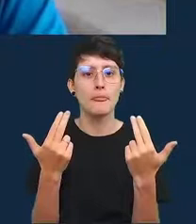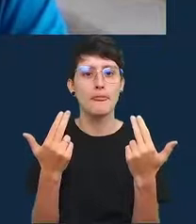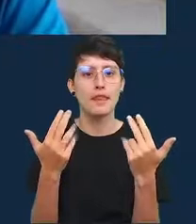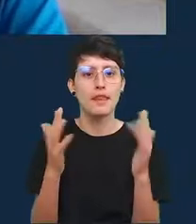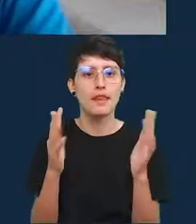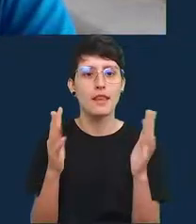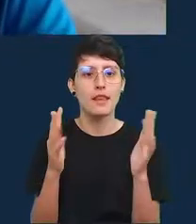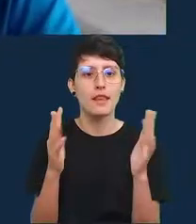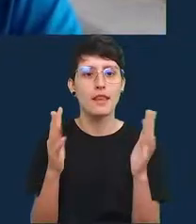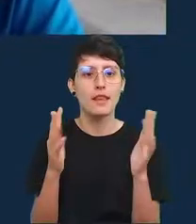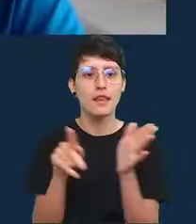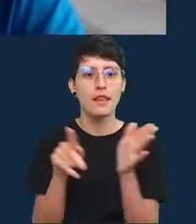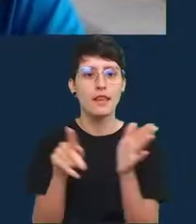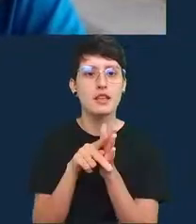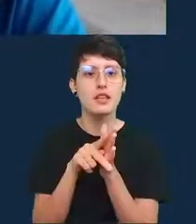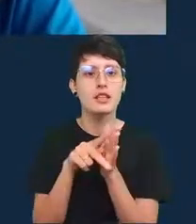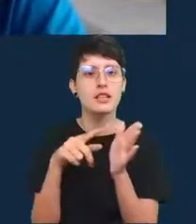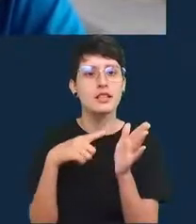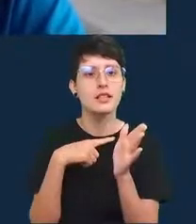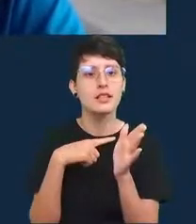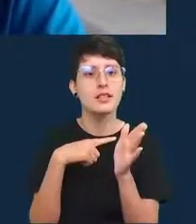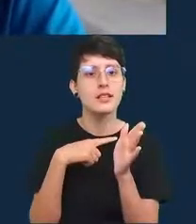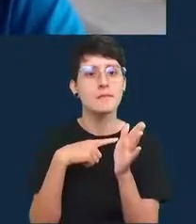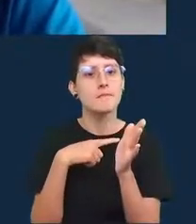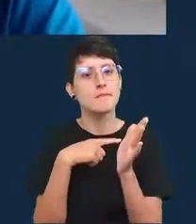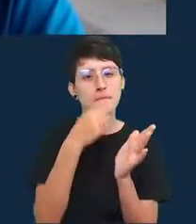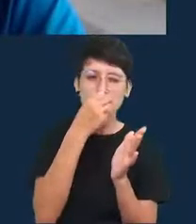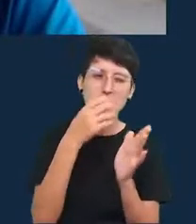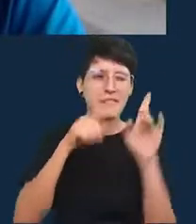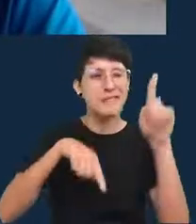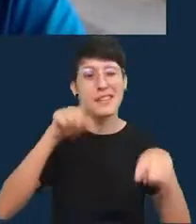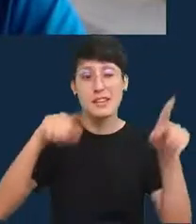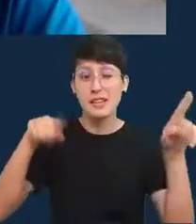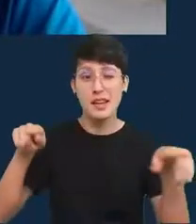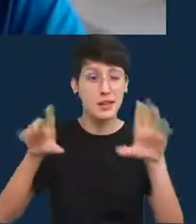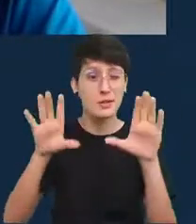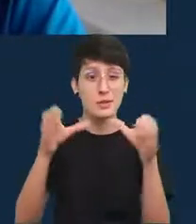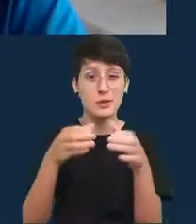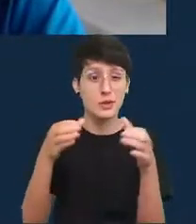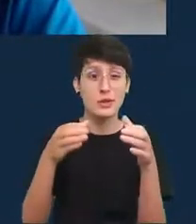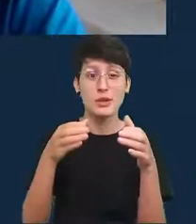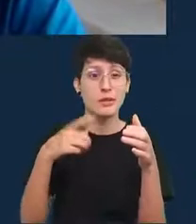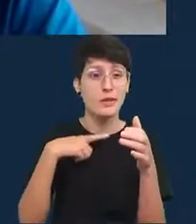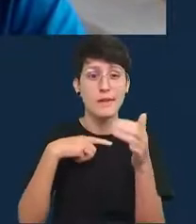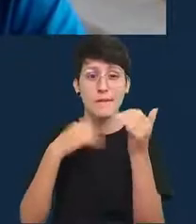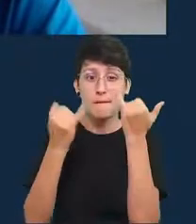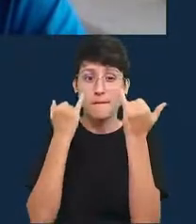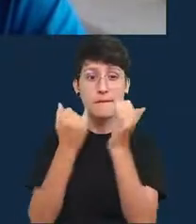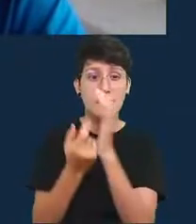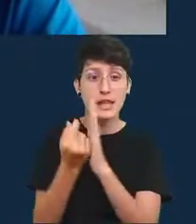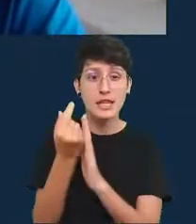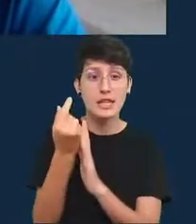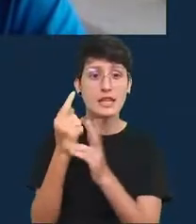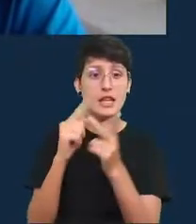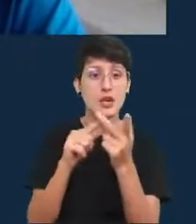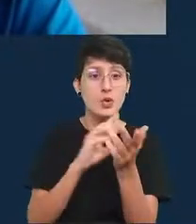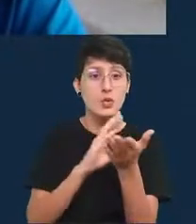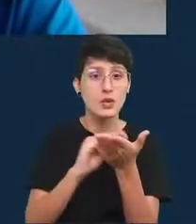é bem variado o time dados financeiros enfim diferentes